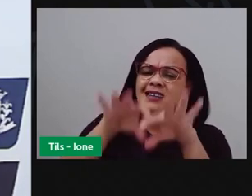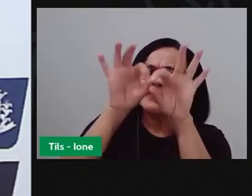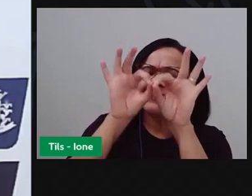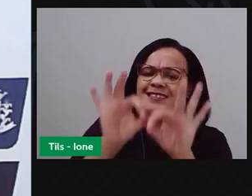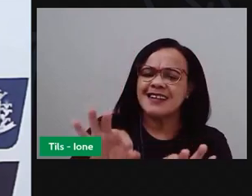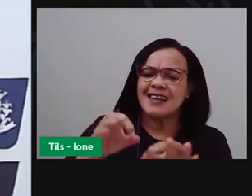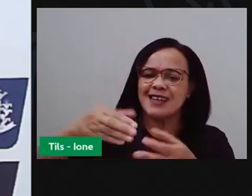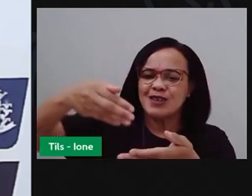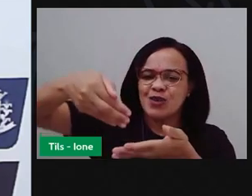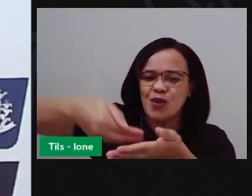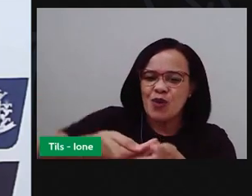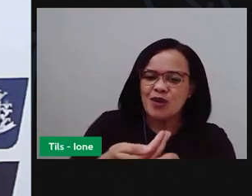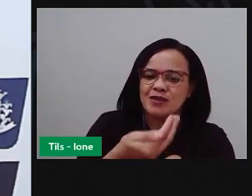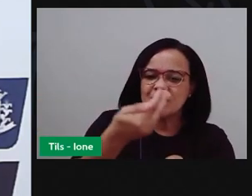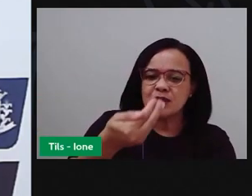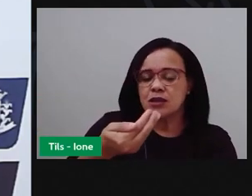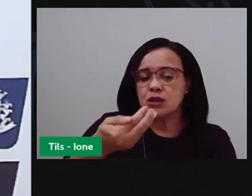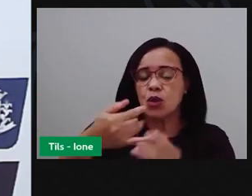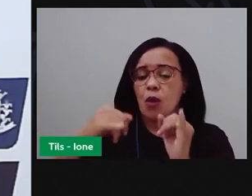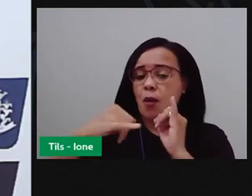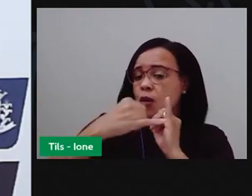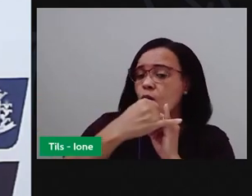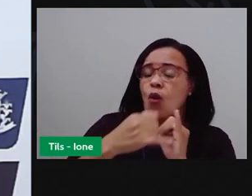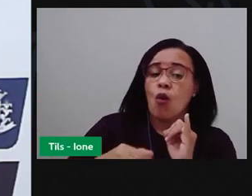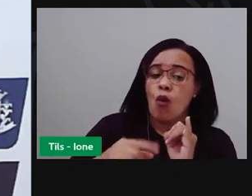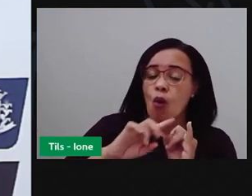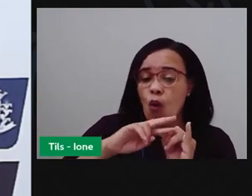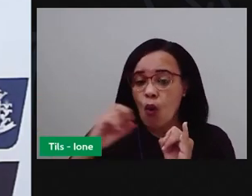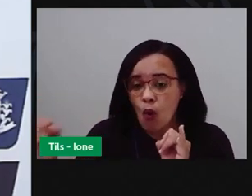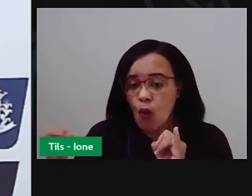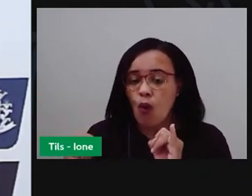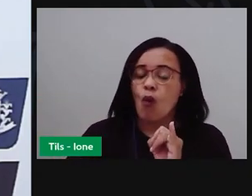sopa, meia colher de sopa,